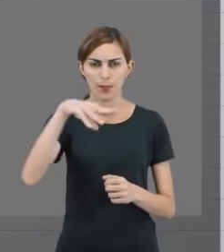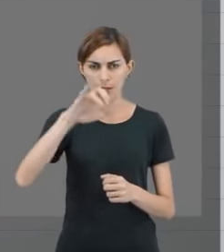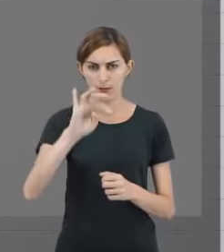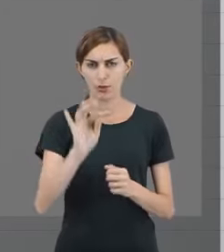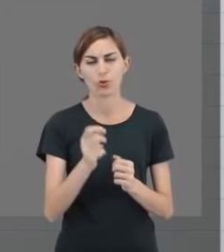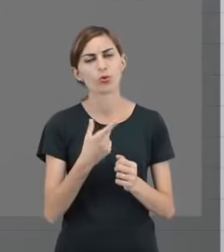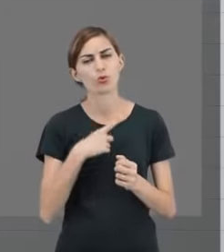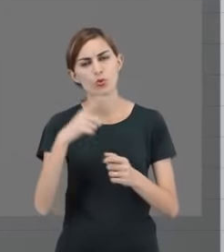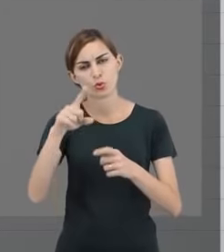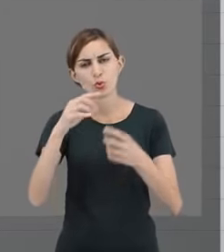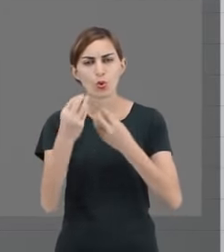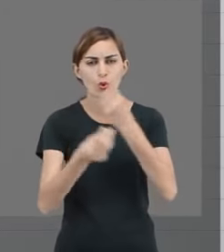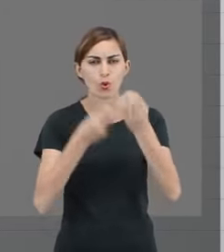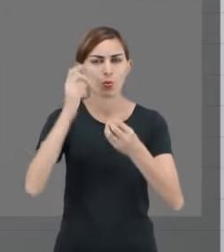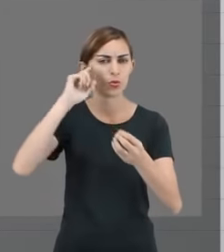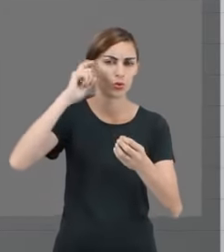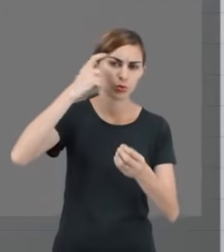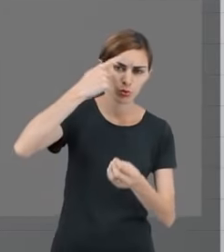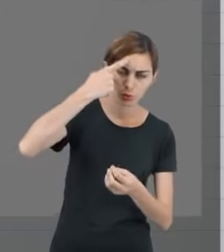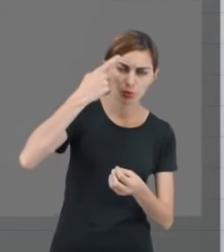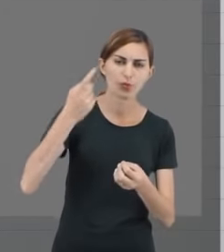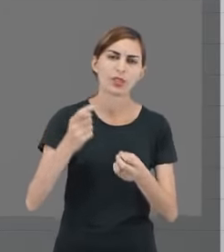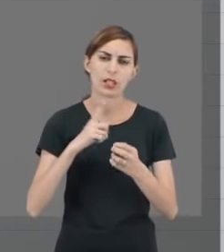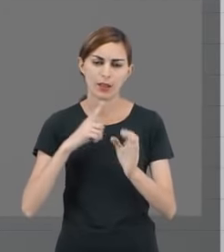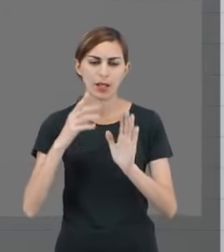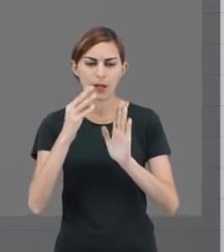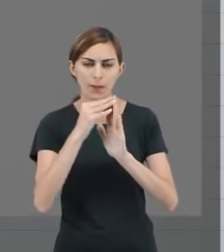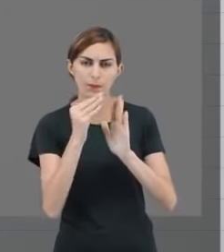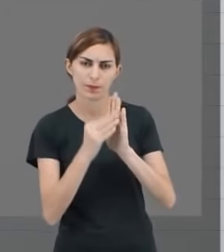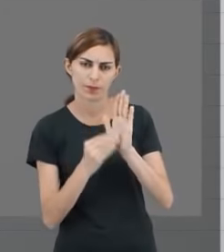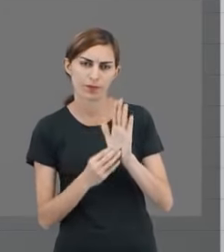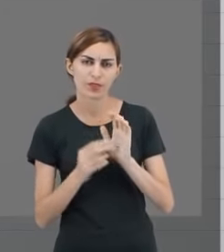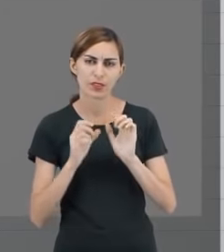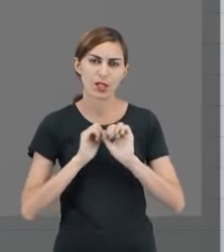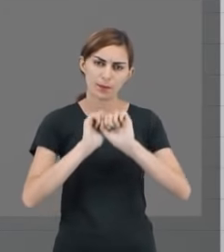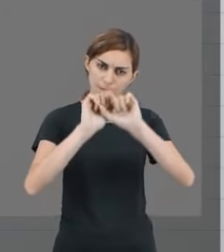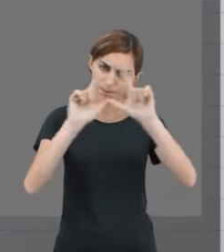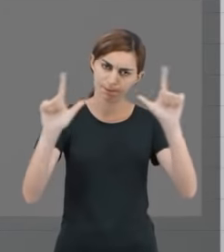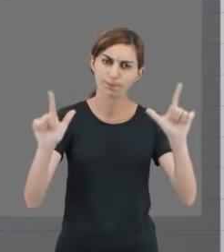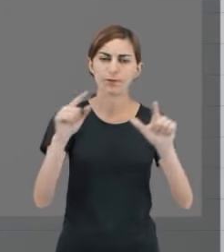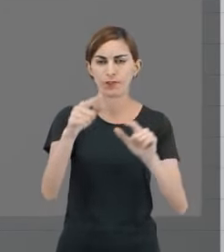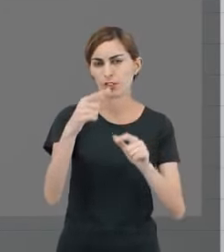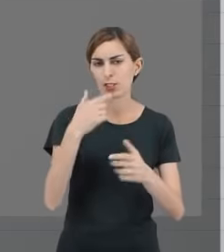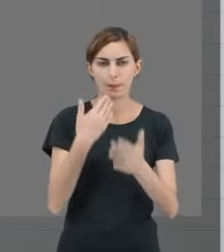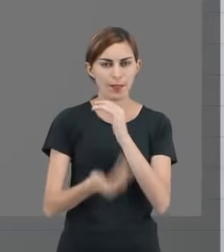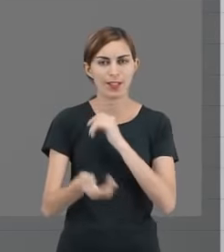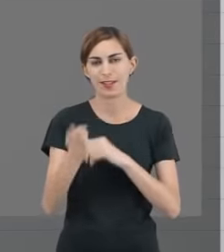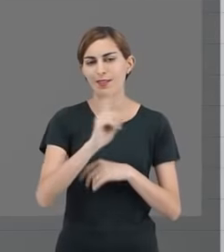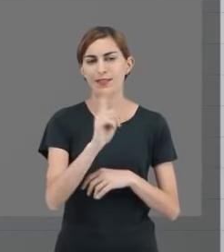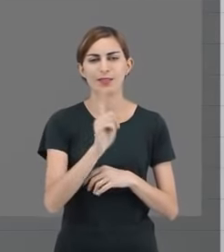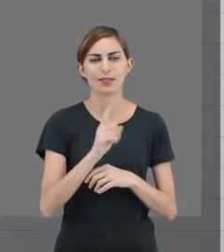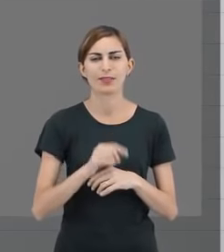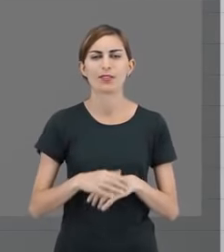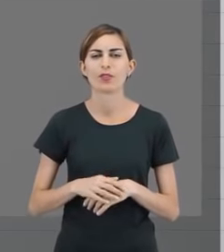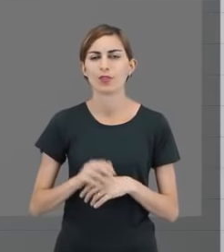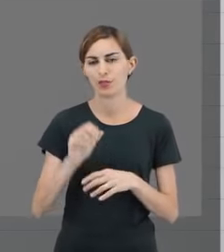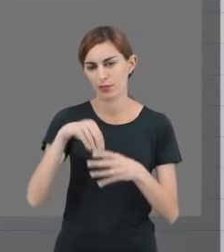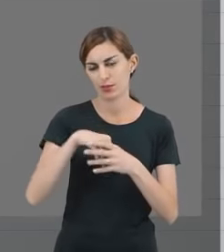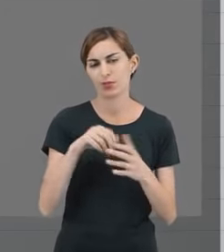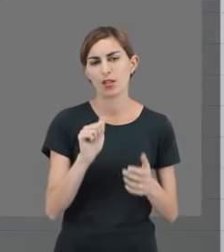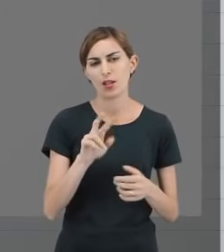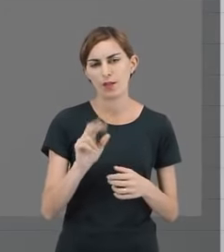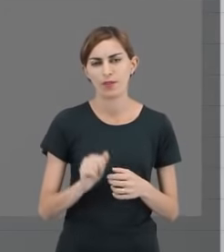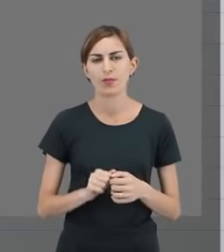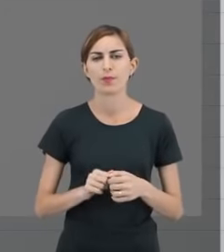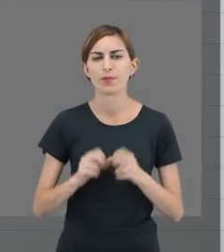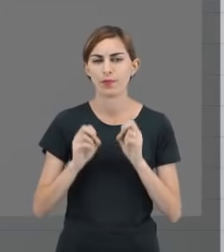tirar suas dúvidas, como chegar lá e tem o passo a passo, as telas, está bem completinho para você não se perder dentro do Ava do Azul. Está